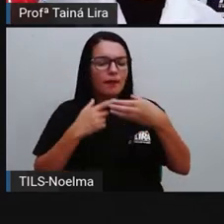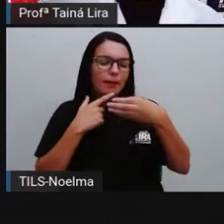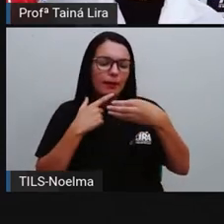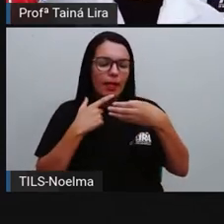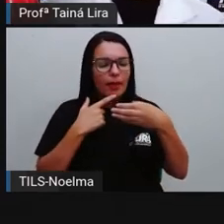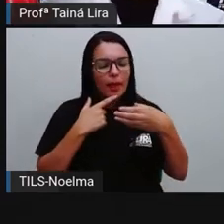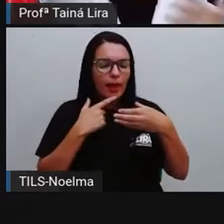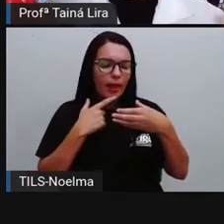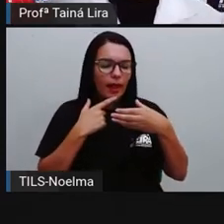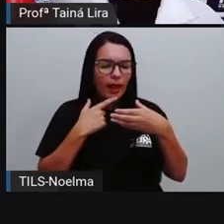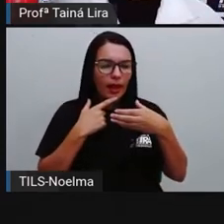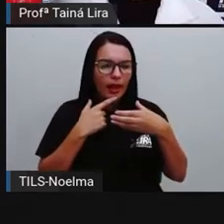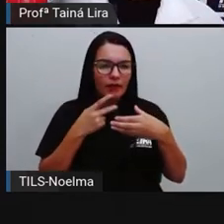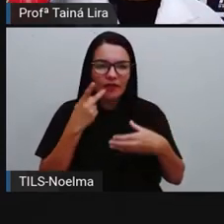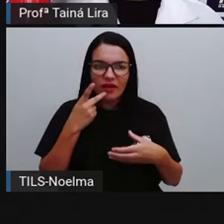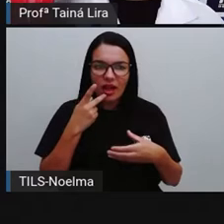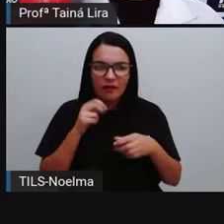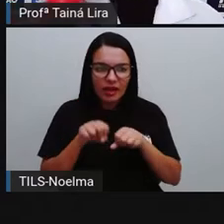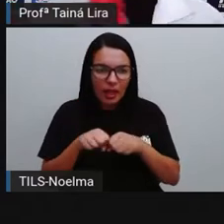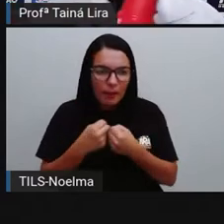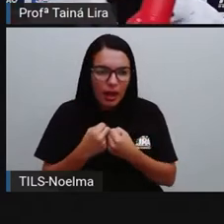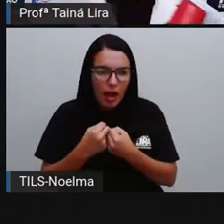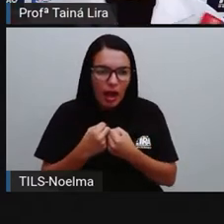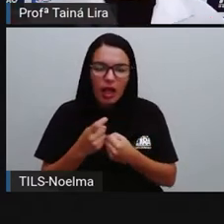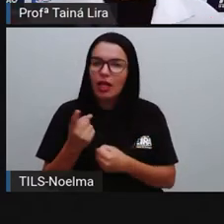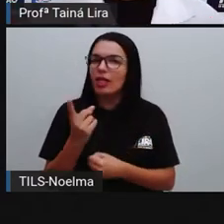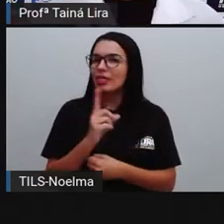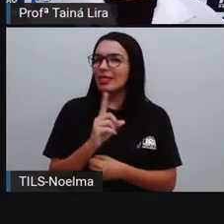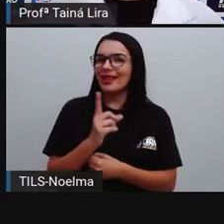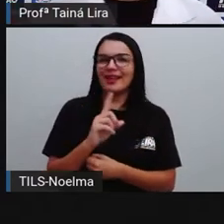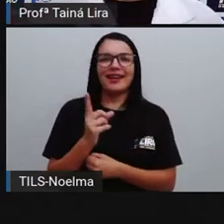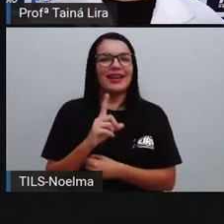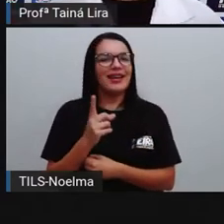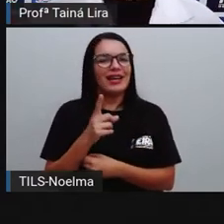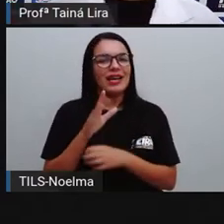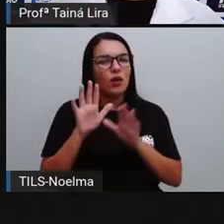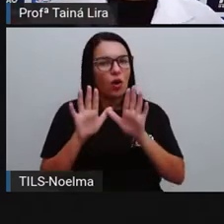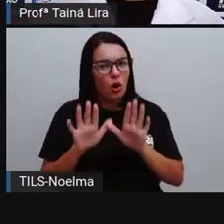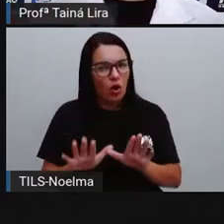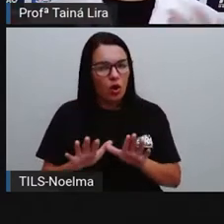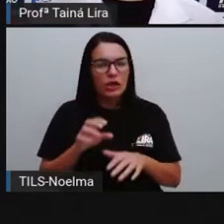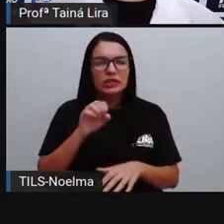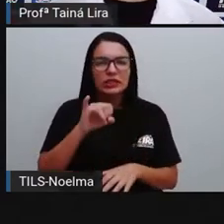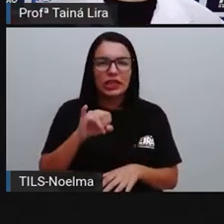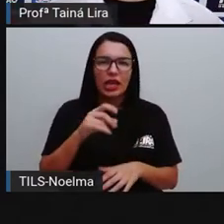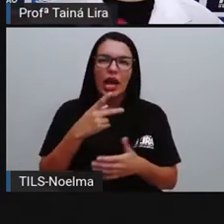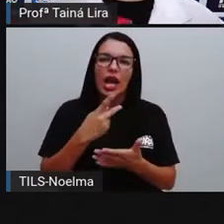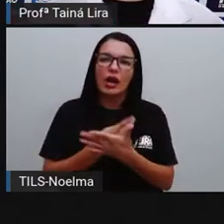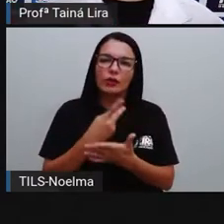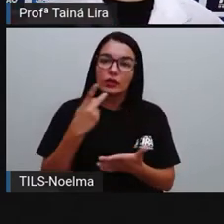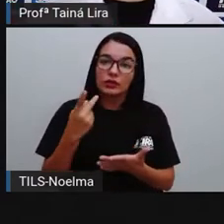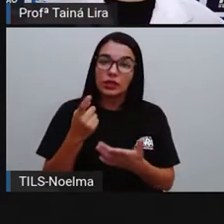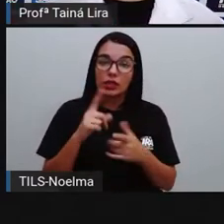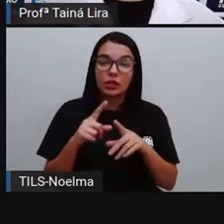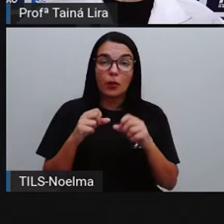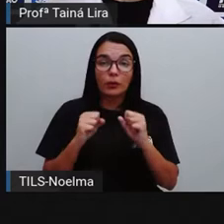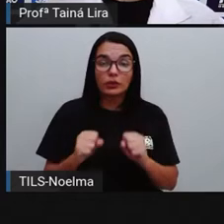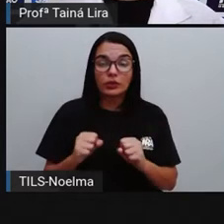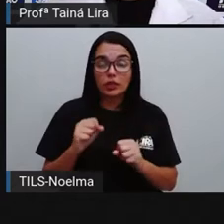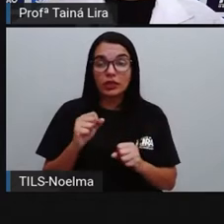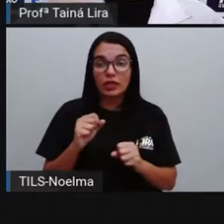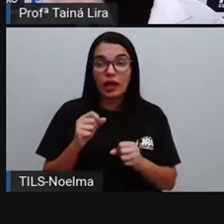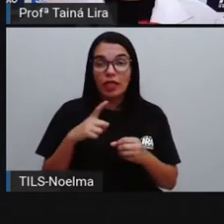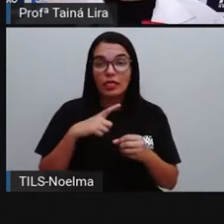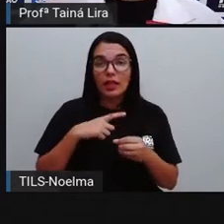coisa e a taça vai quebrar? Não é assim, né? Até porque se fosse assim, segundo ano, a gente não poderia nem